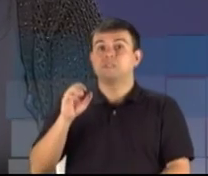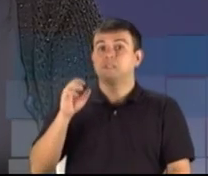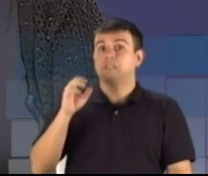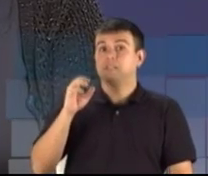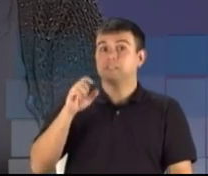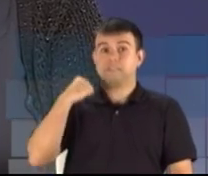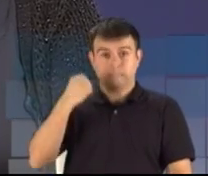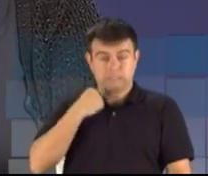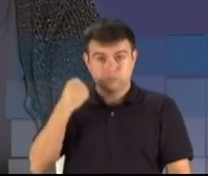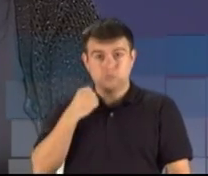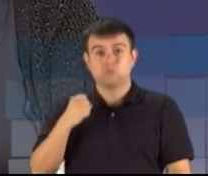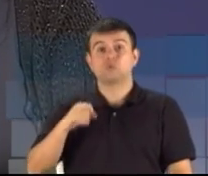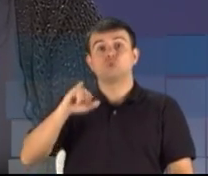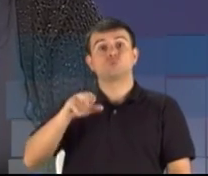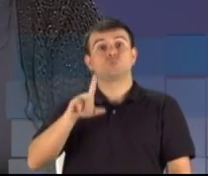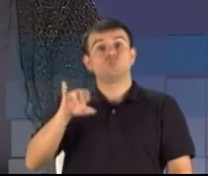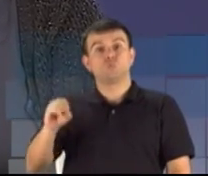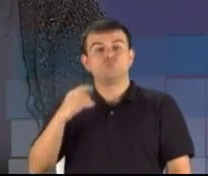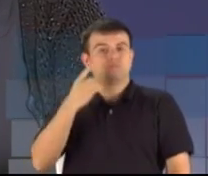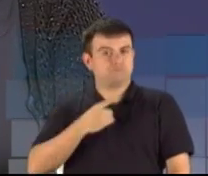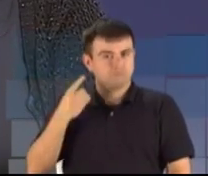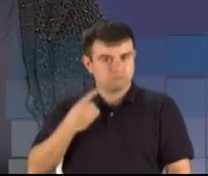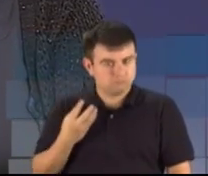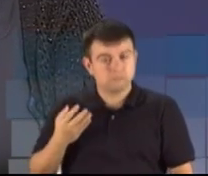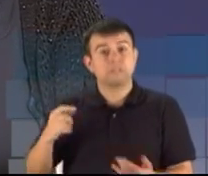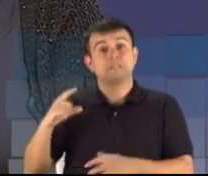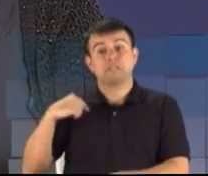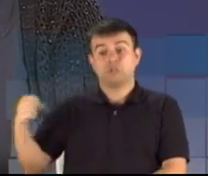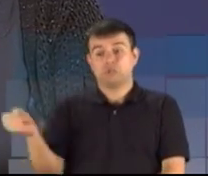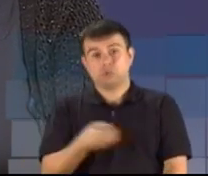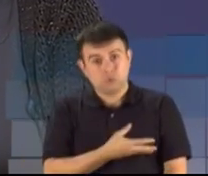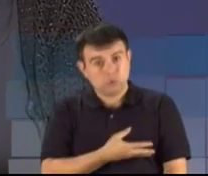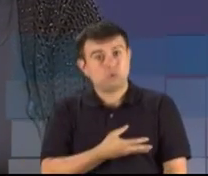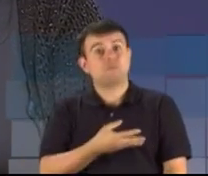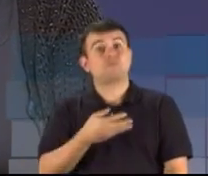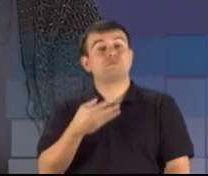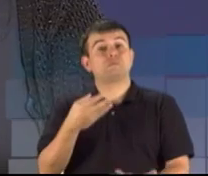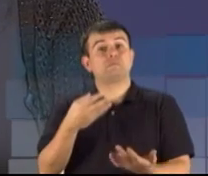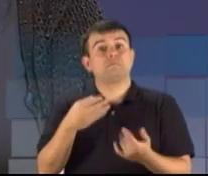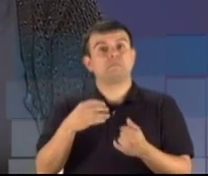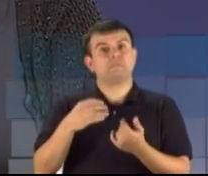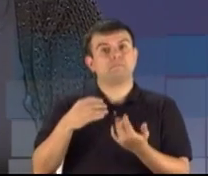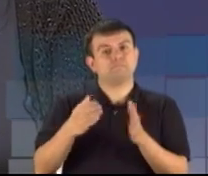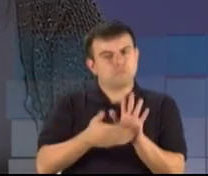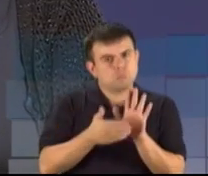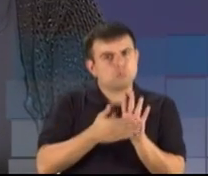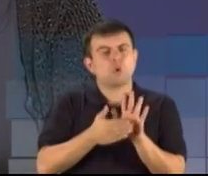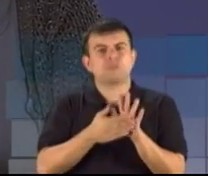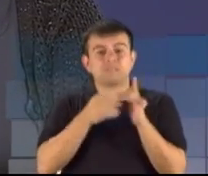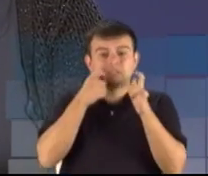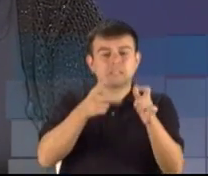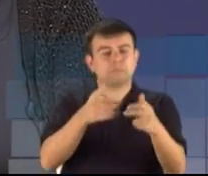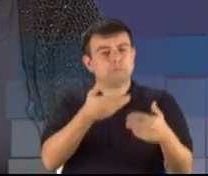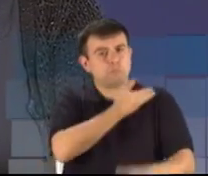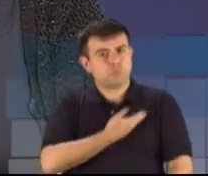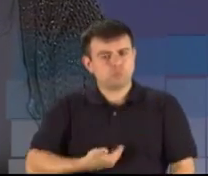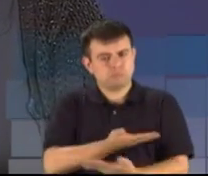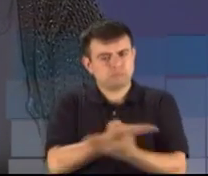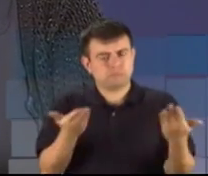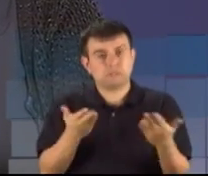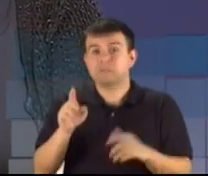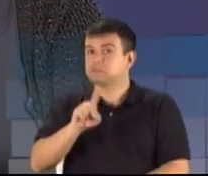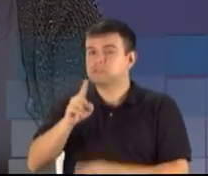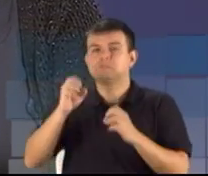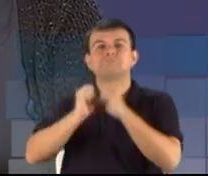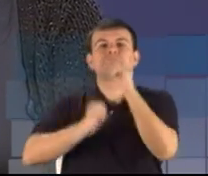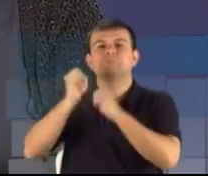vai apresentar uma nova forma de fazer política, que seja para o interesse público e não para o interesse das grandes corporações. A